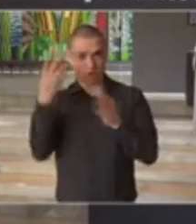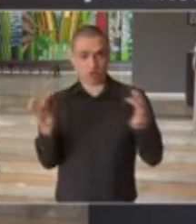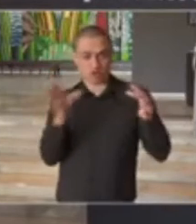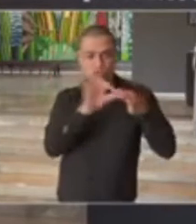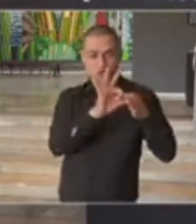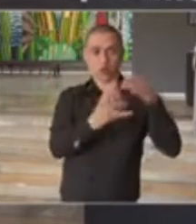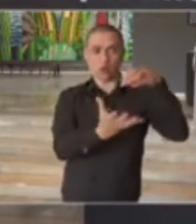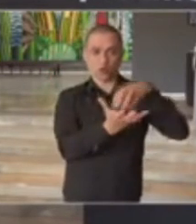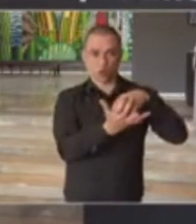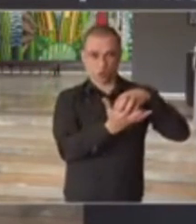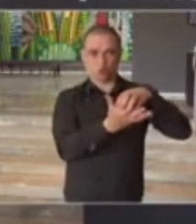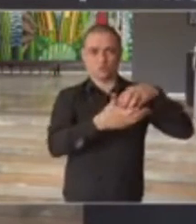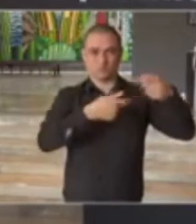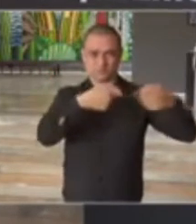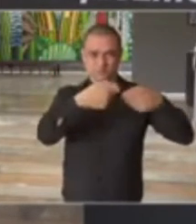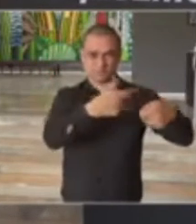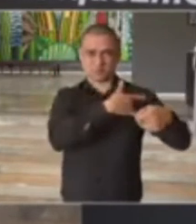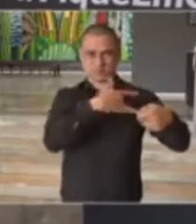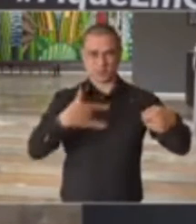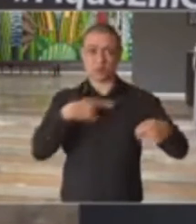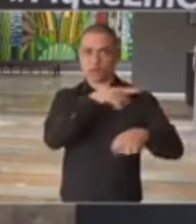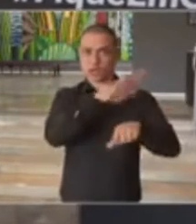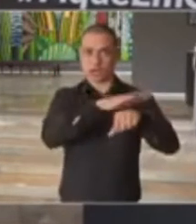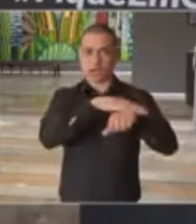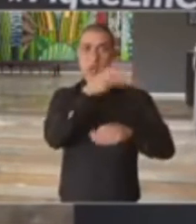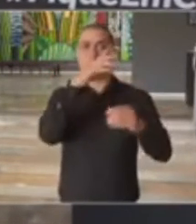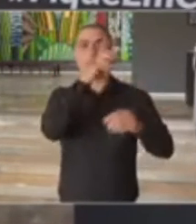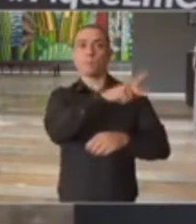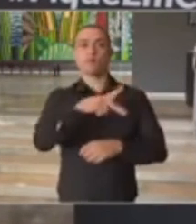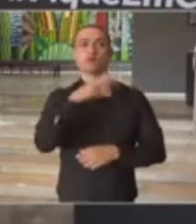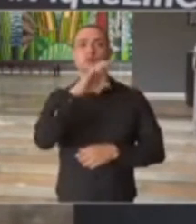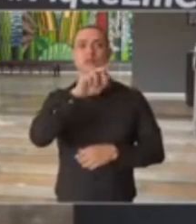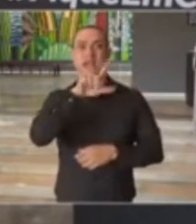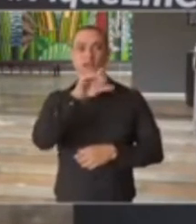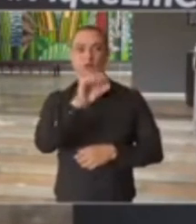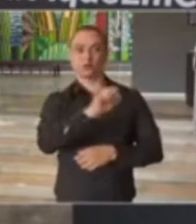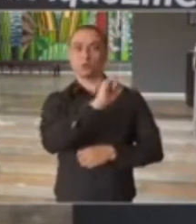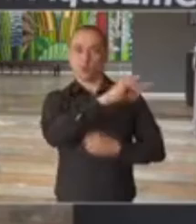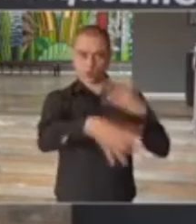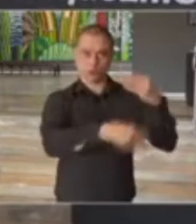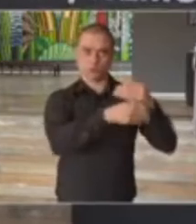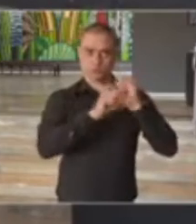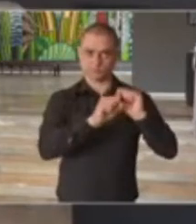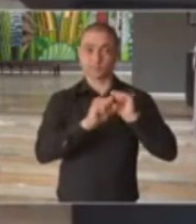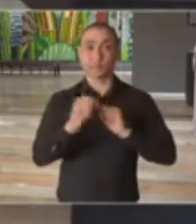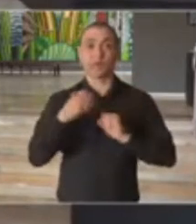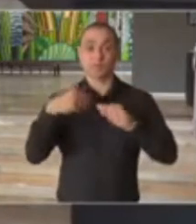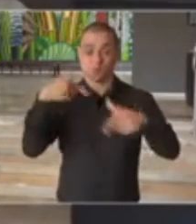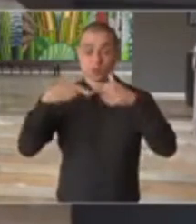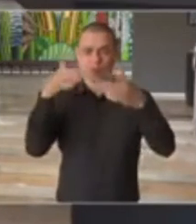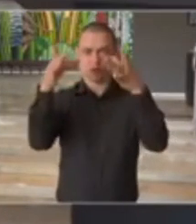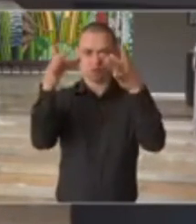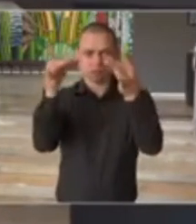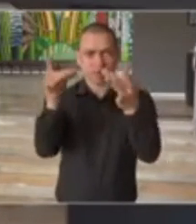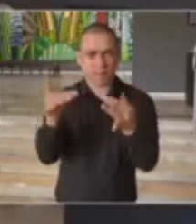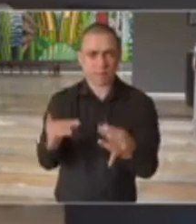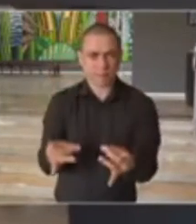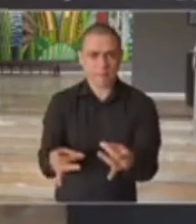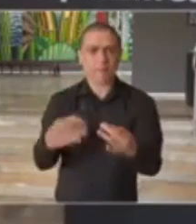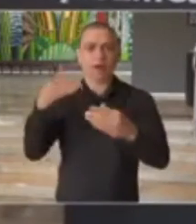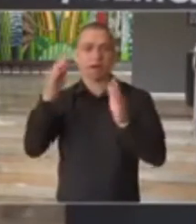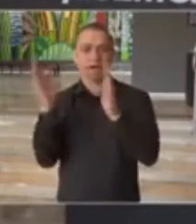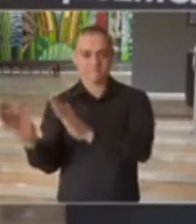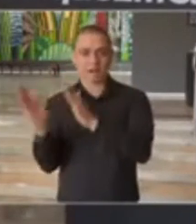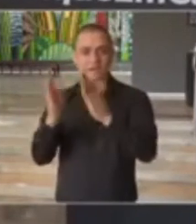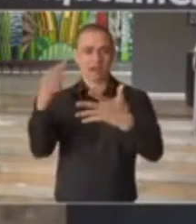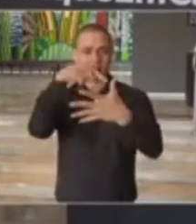Contingência, acho que o professor Carlos Cavalho pode complementar também, é feito um trabalho detalhado para cada fase, com